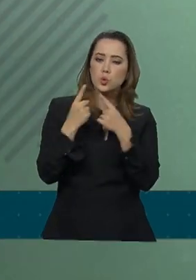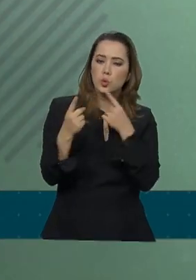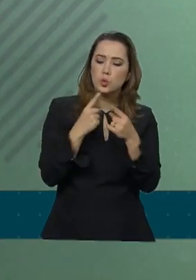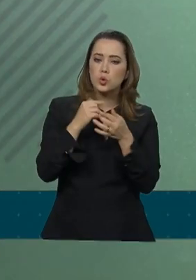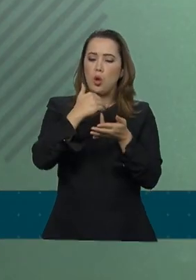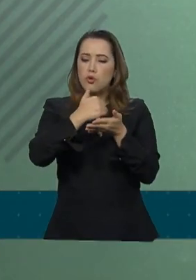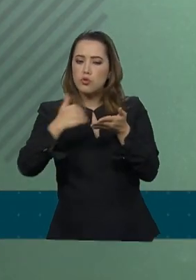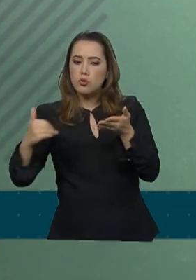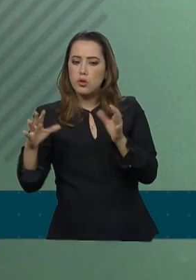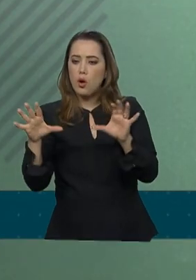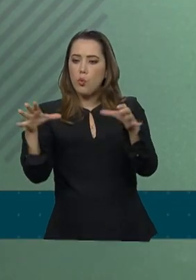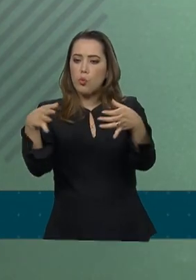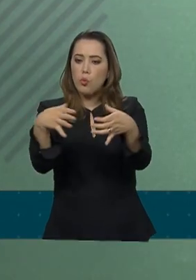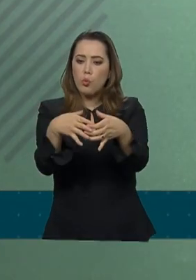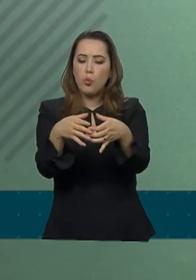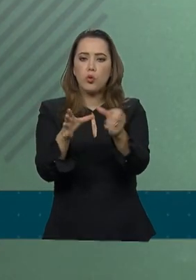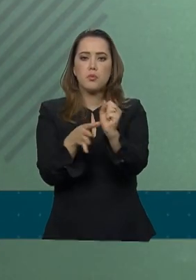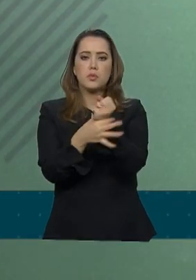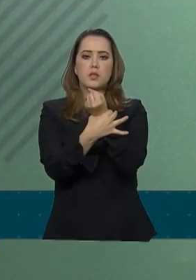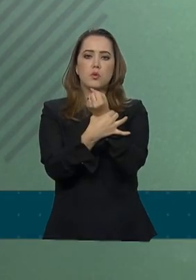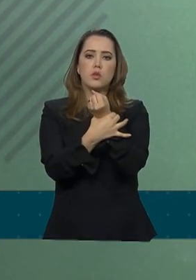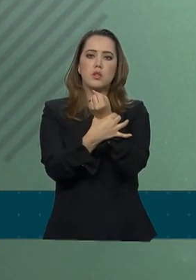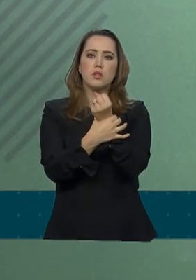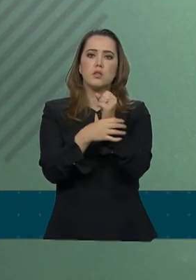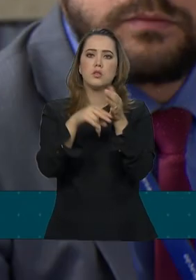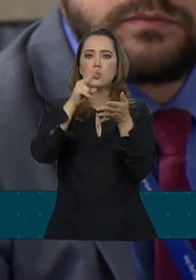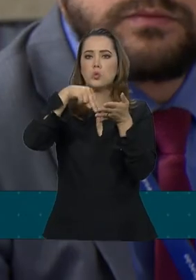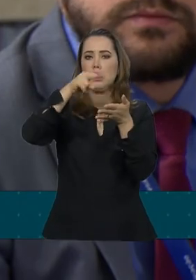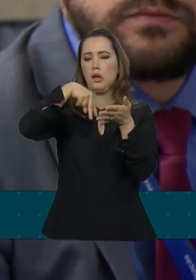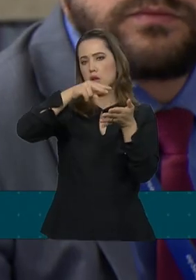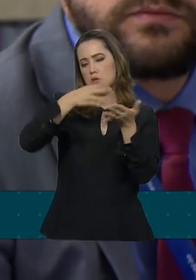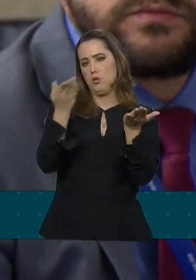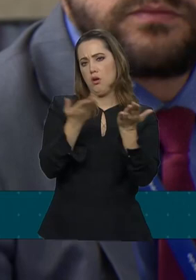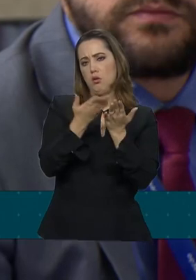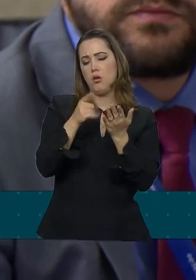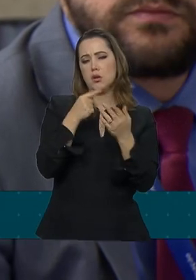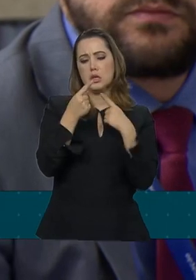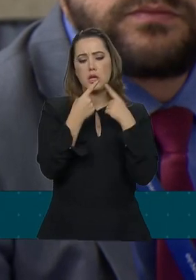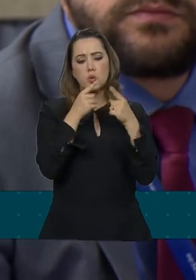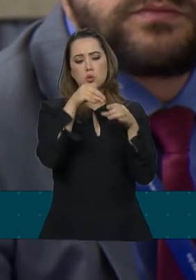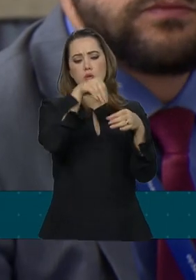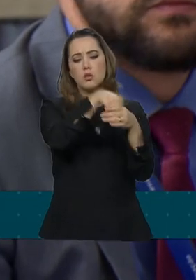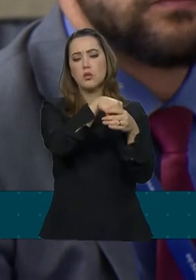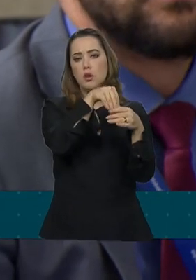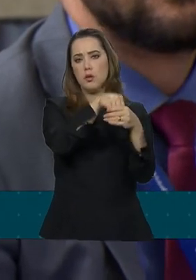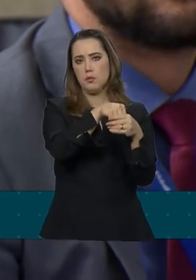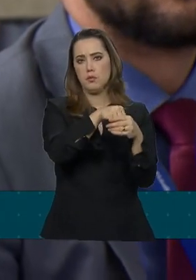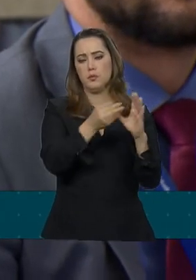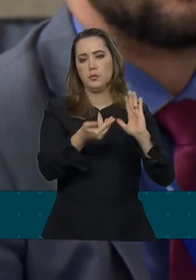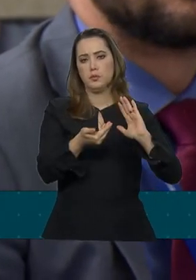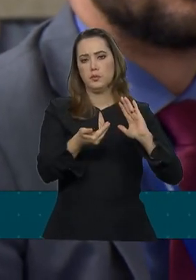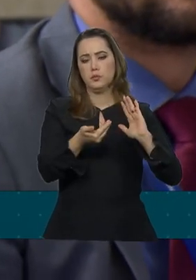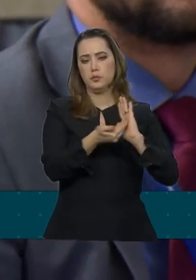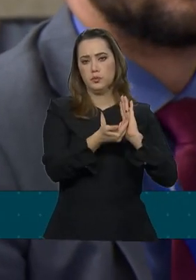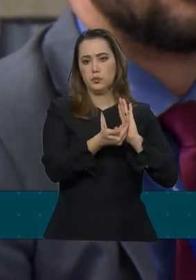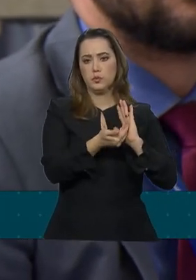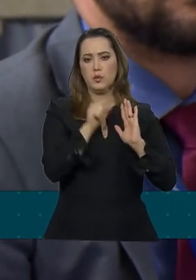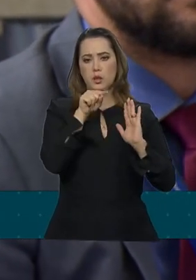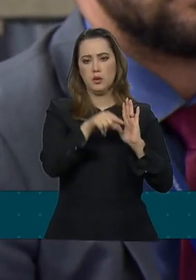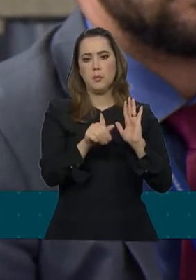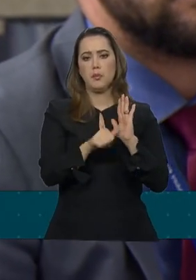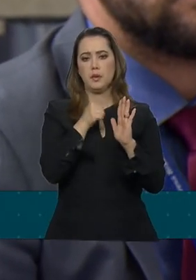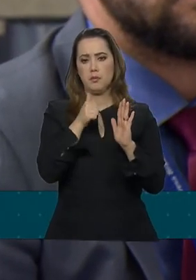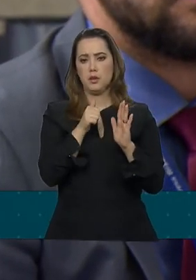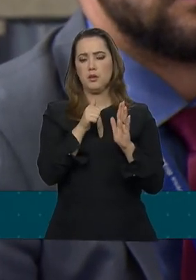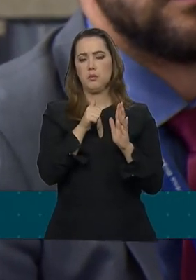tirar as forças de segurança desse texto que está em discussão na Câmara? Isso é a minha